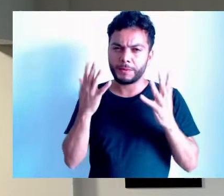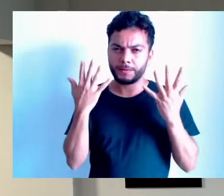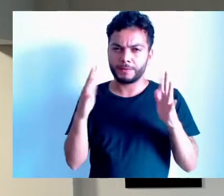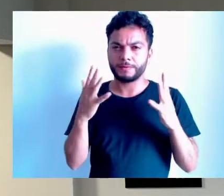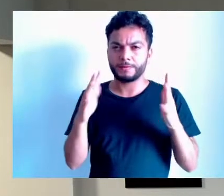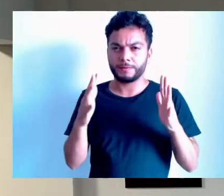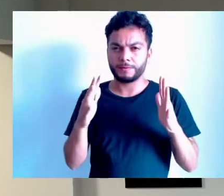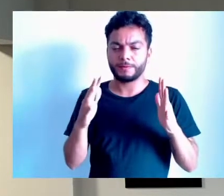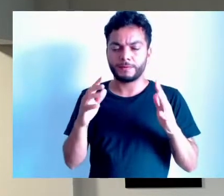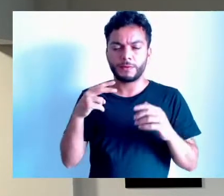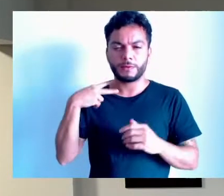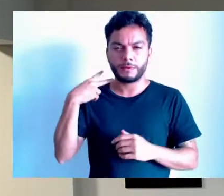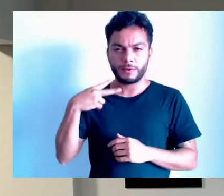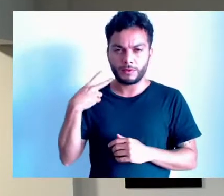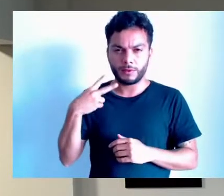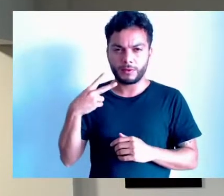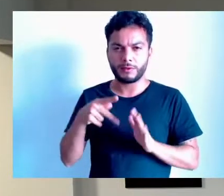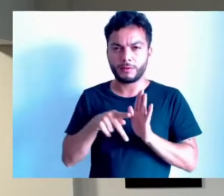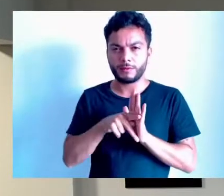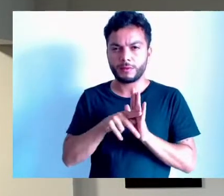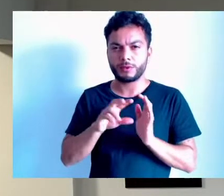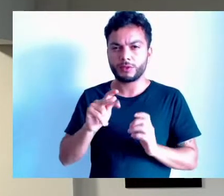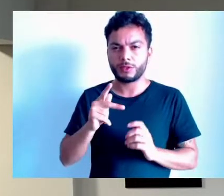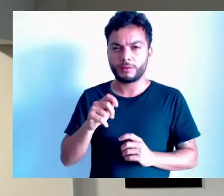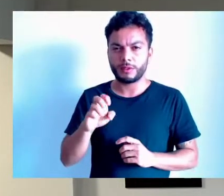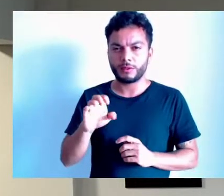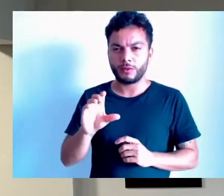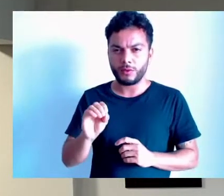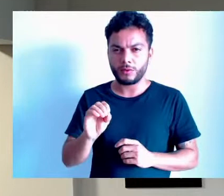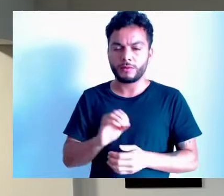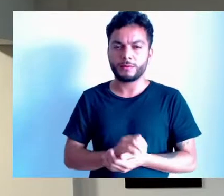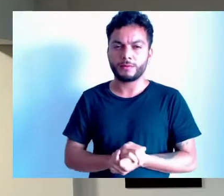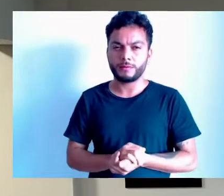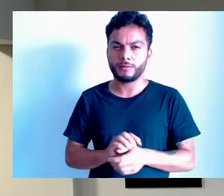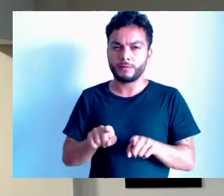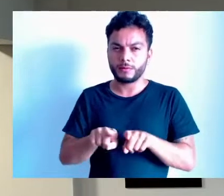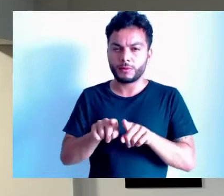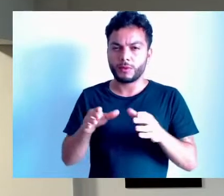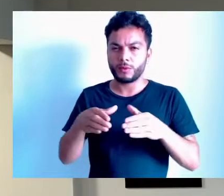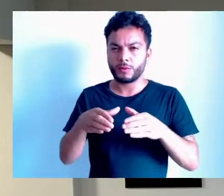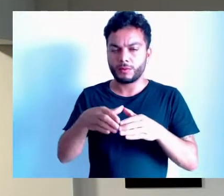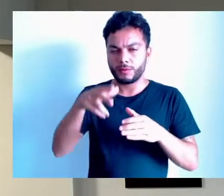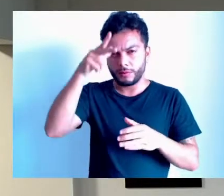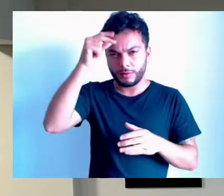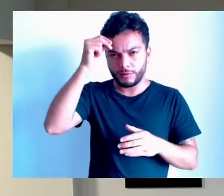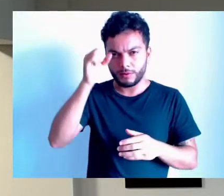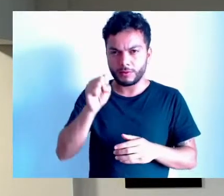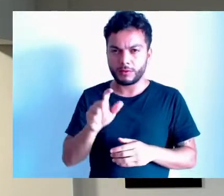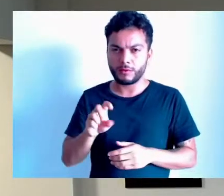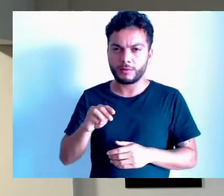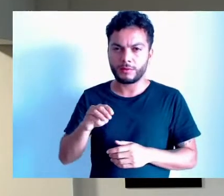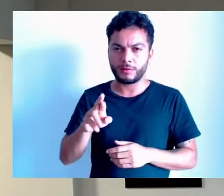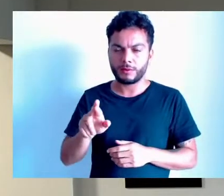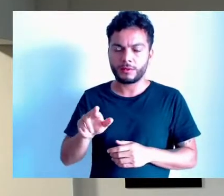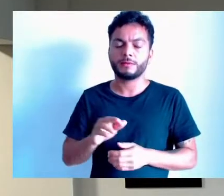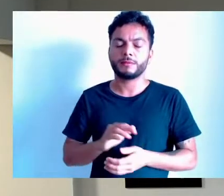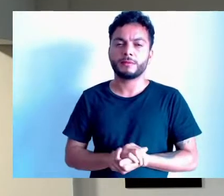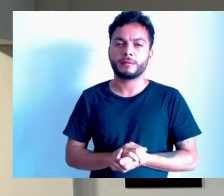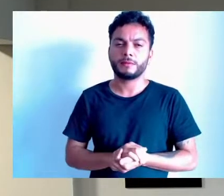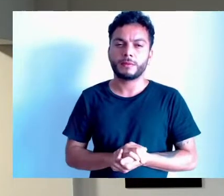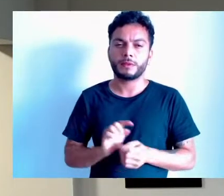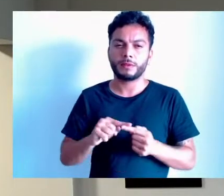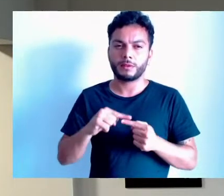pelo vereador Chapecó também, mas pelo Patê, a equipe do prefeito Salmi, a equipe do Bar. Logo em seguida, andei pelo